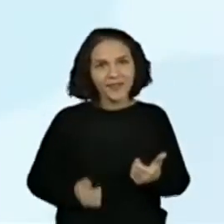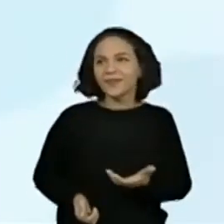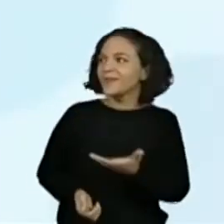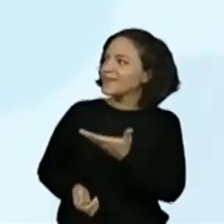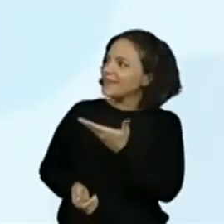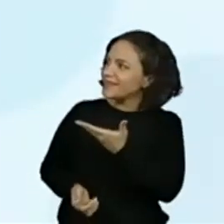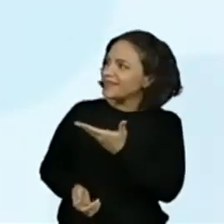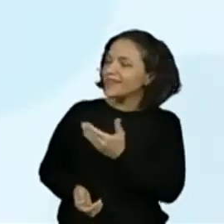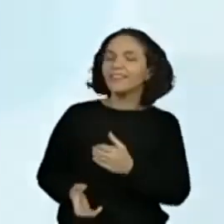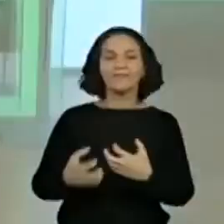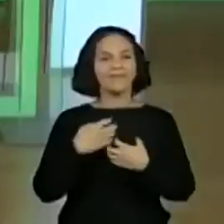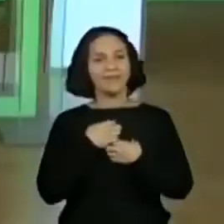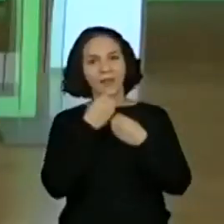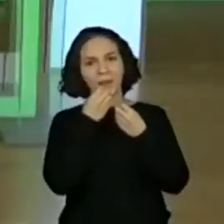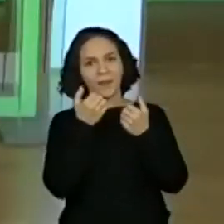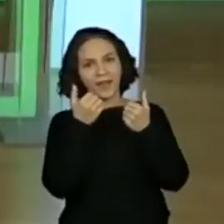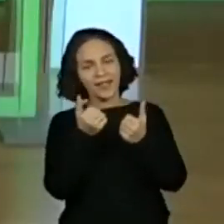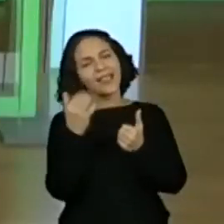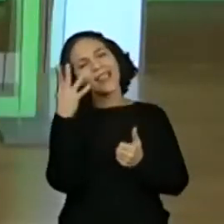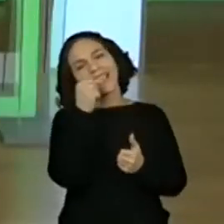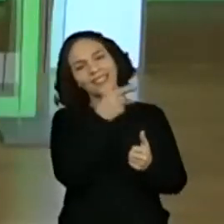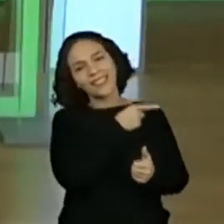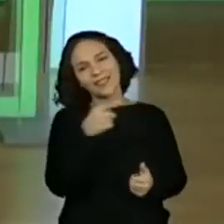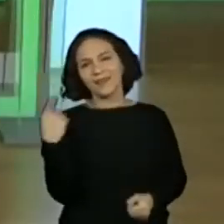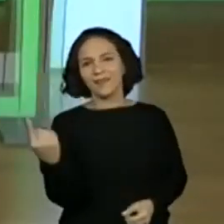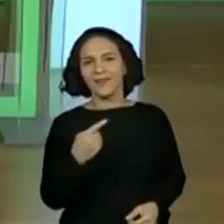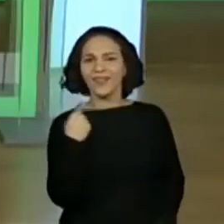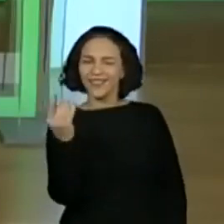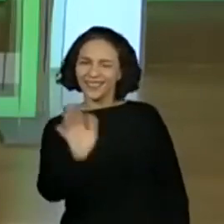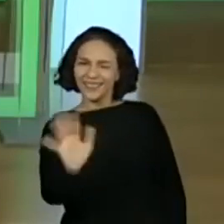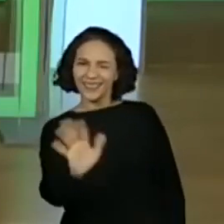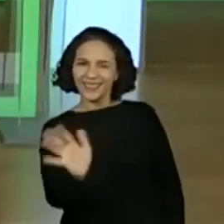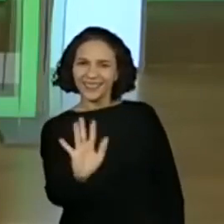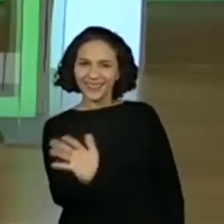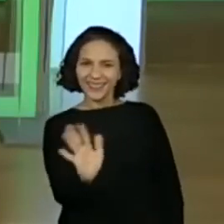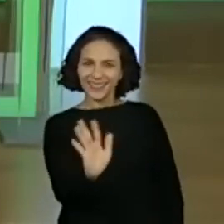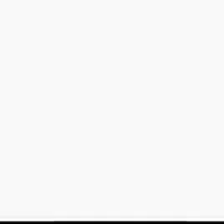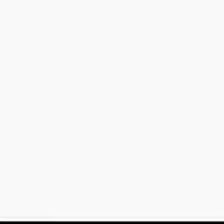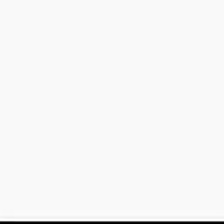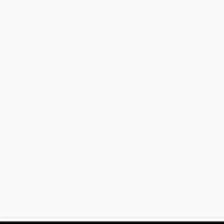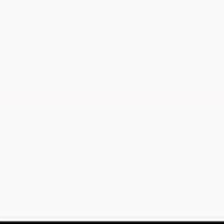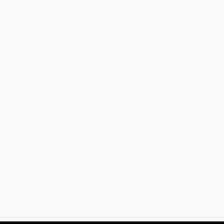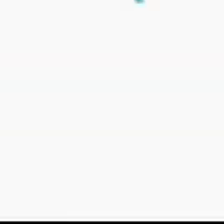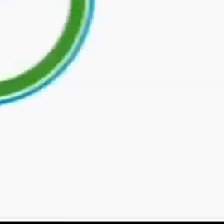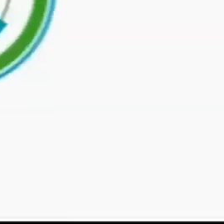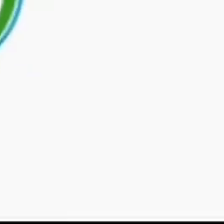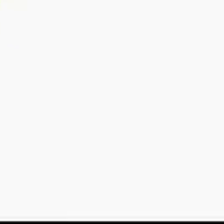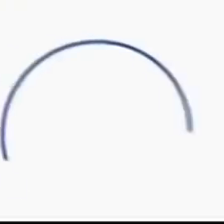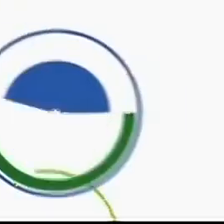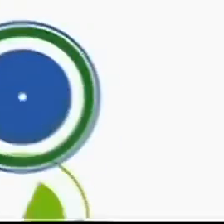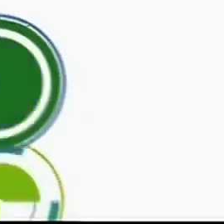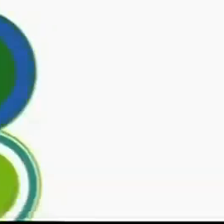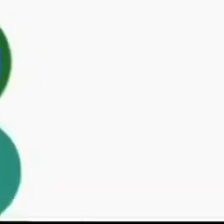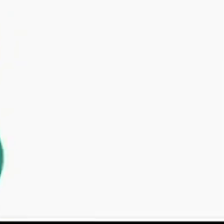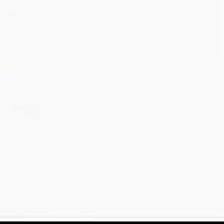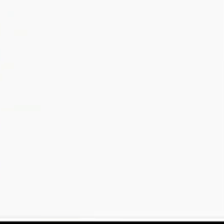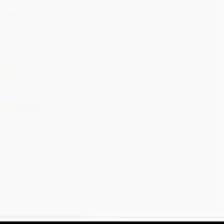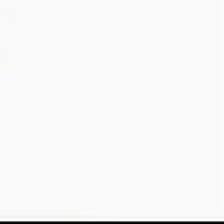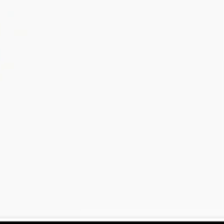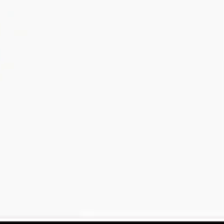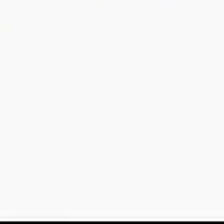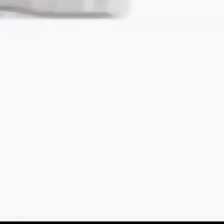bom? Fiquem bem e uma linda semana para a gente. Tchau, tchau, gente. Tchau, tchau,